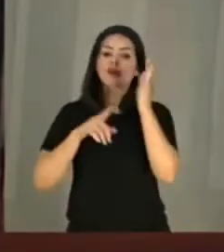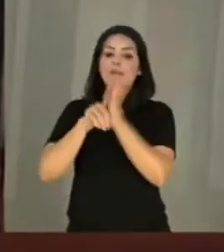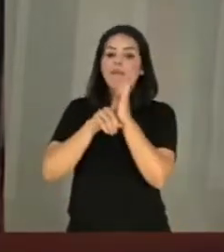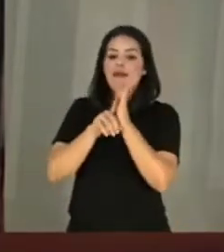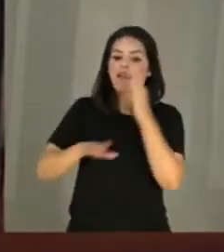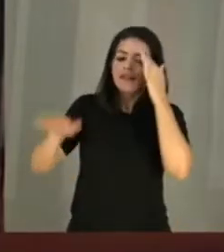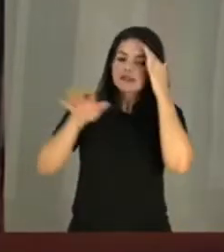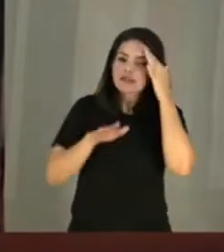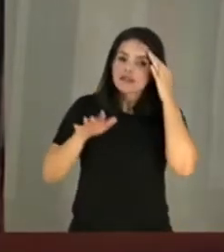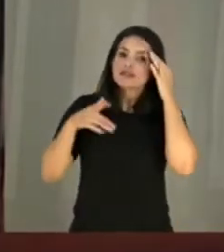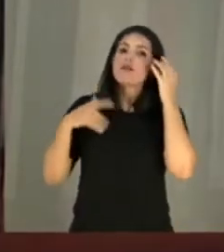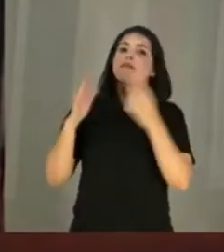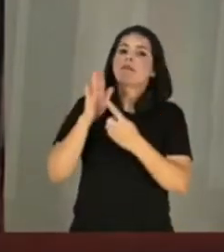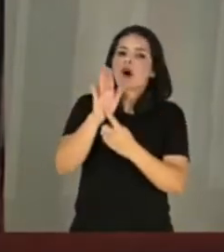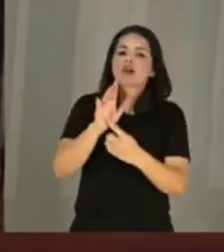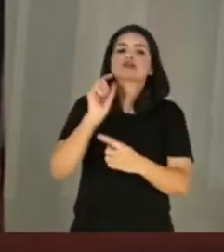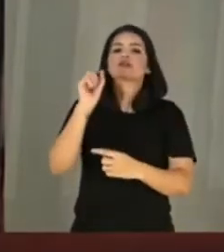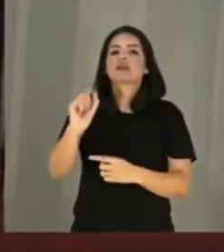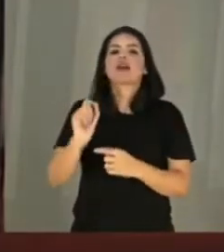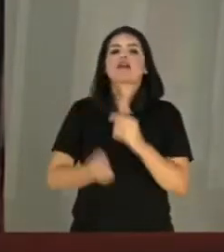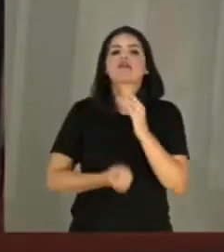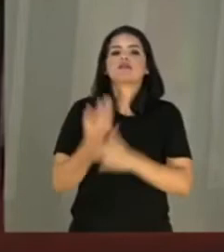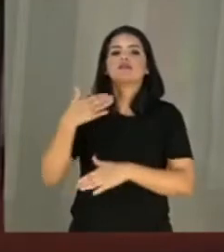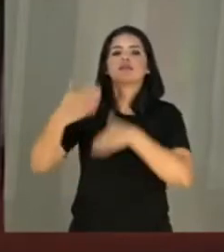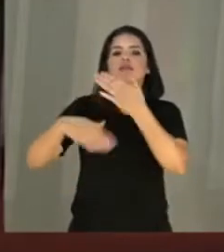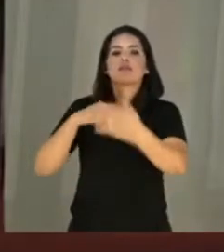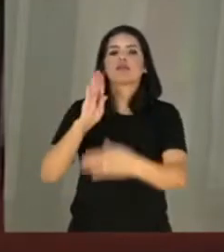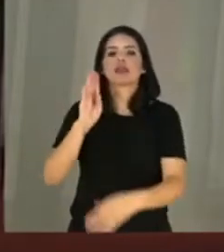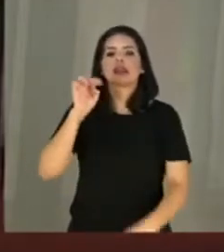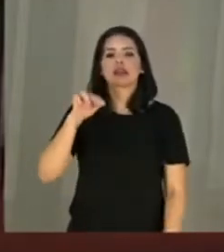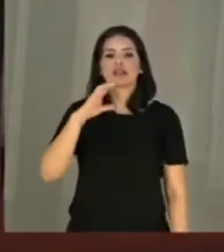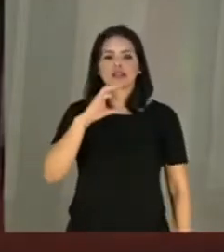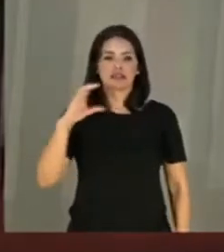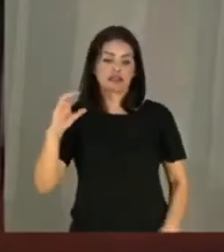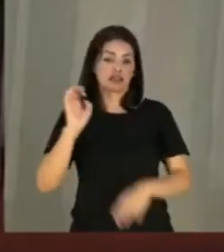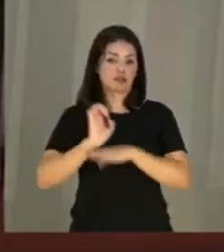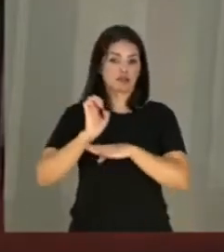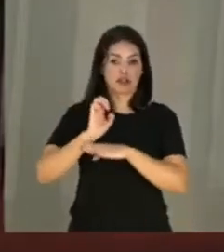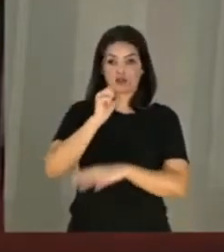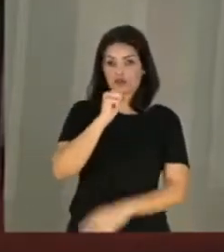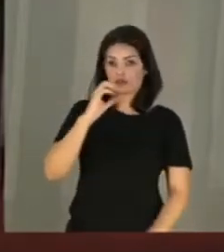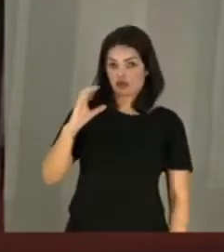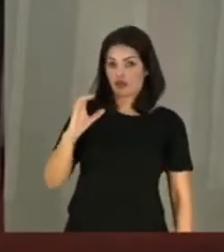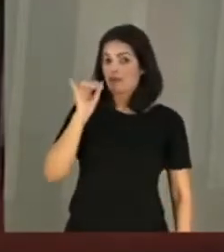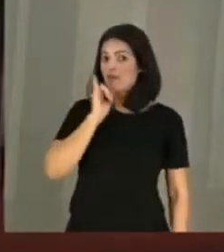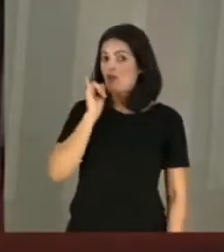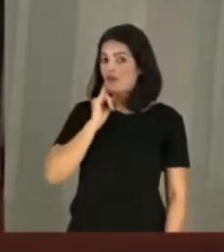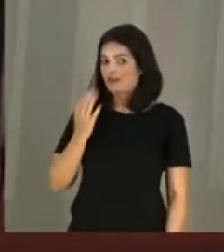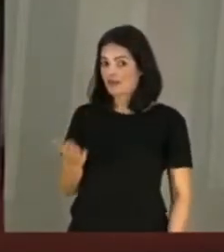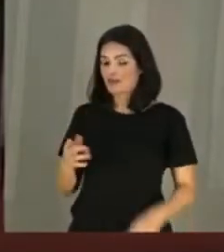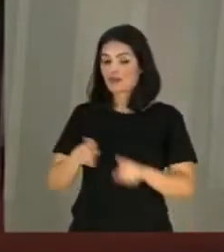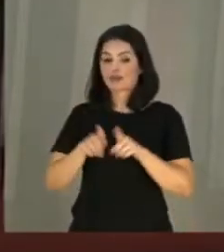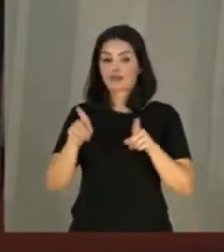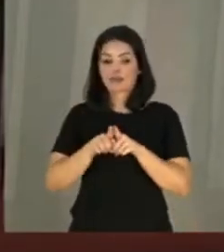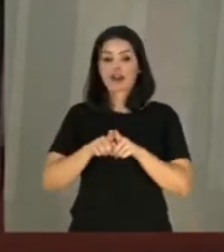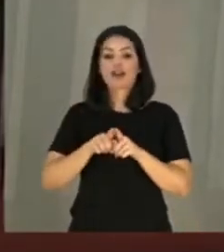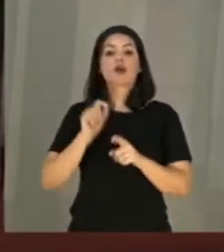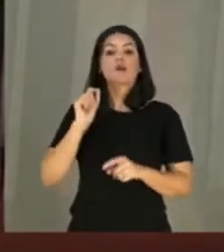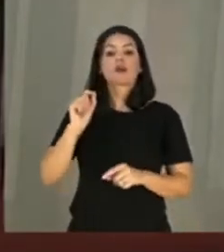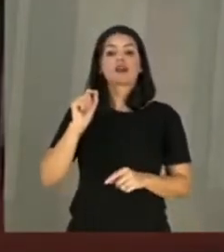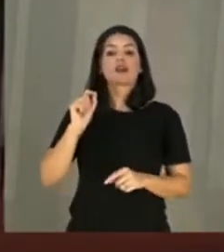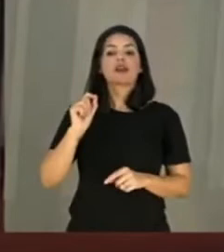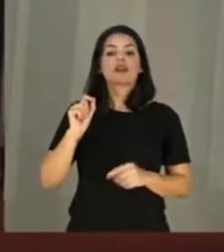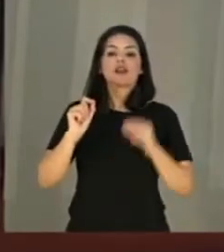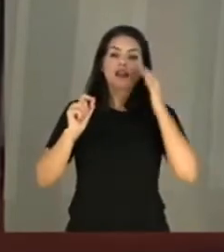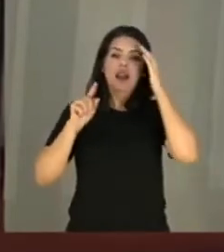o caráter restritivo do processo de implementação da BNCC em Santa Catarina, por exemplo, assim como faz Santos sobre o